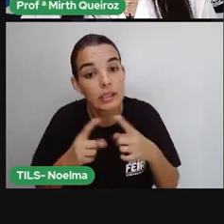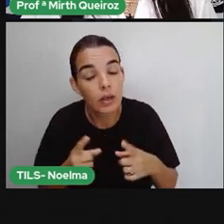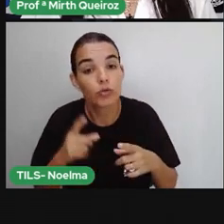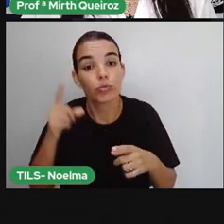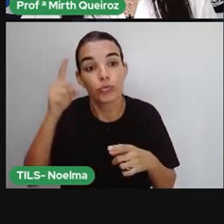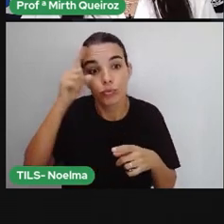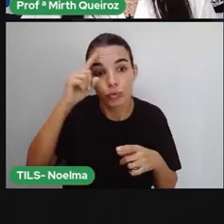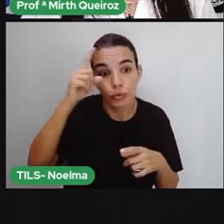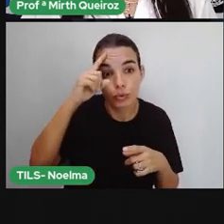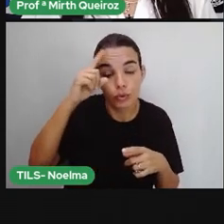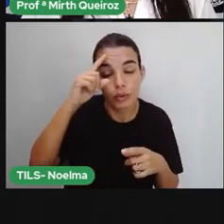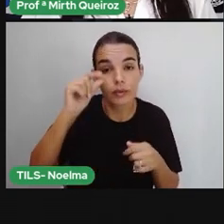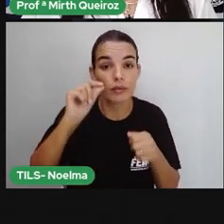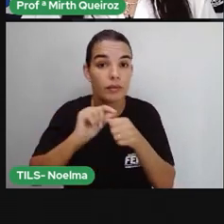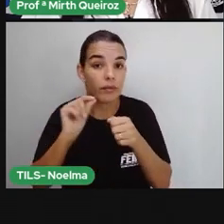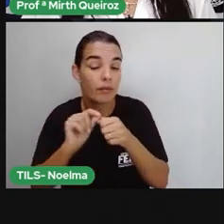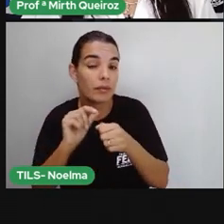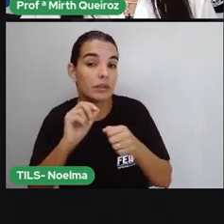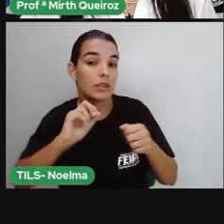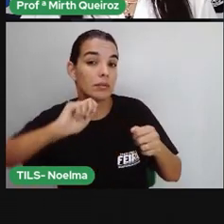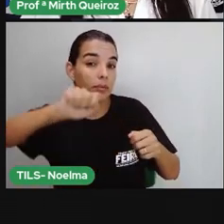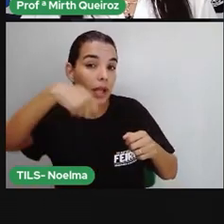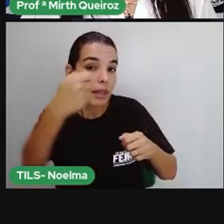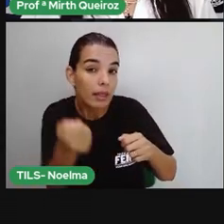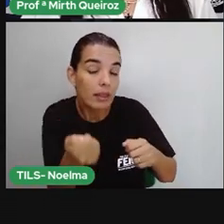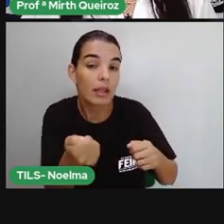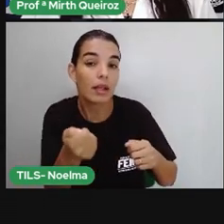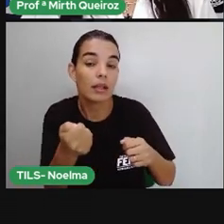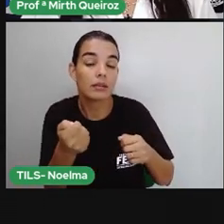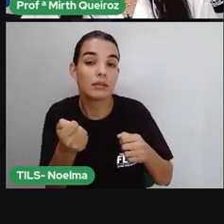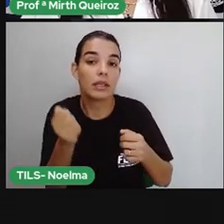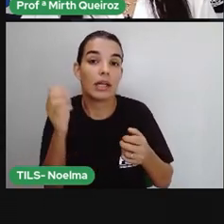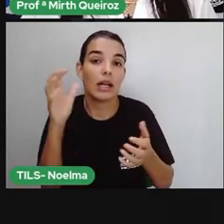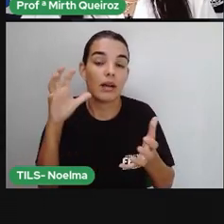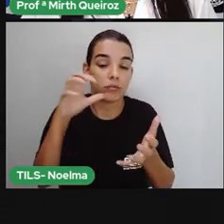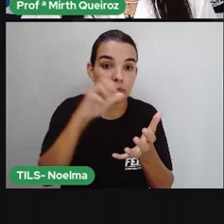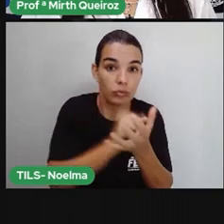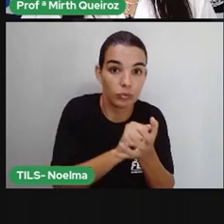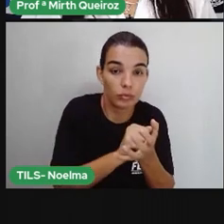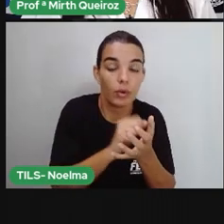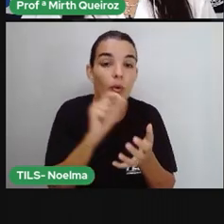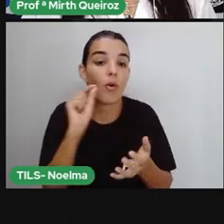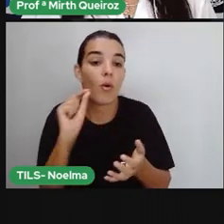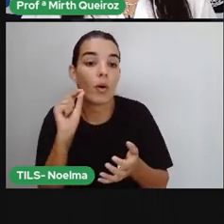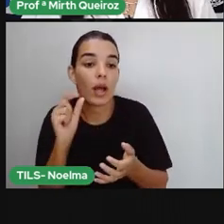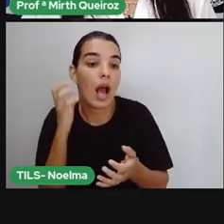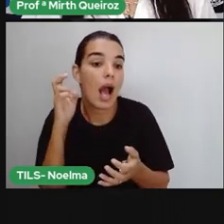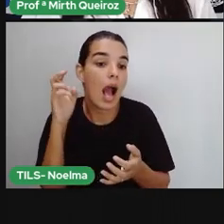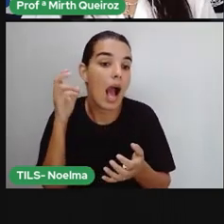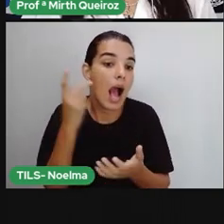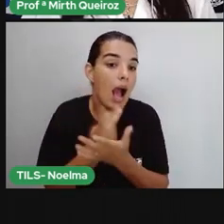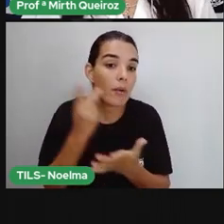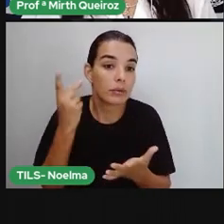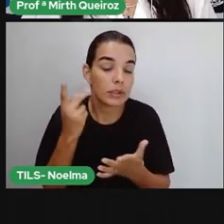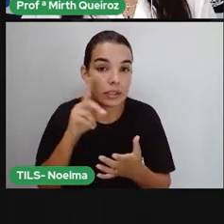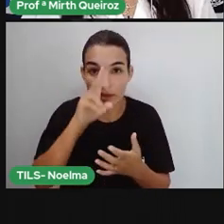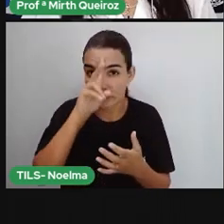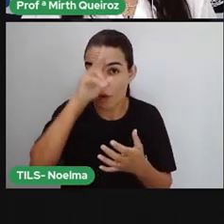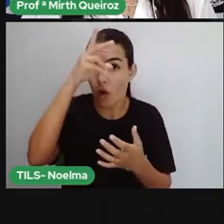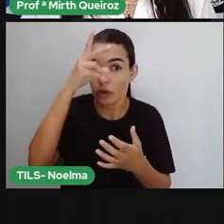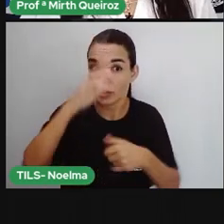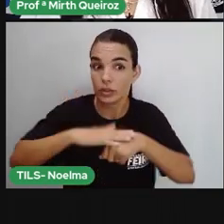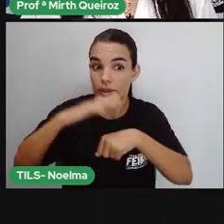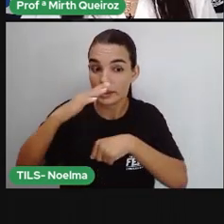vez que a gente for fazer a classificação dessas sílabas, né, para saber qual é a sílaba mais forte, descobrir qual é a sílaba